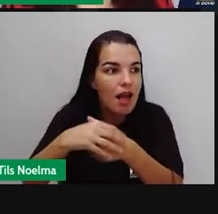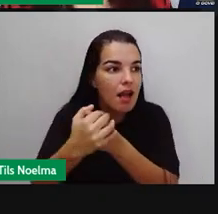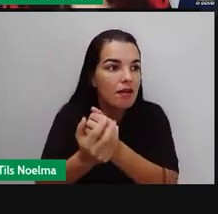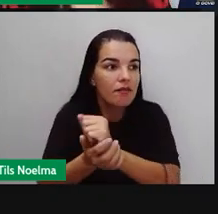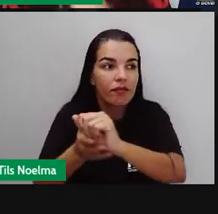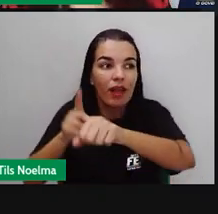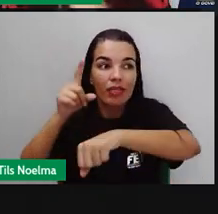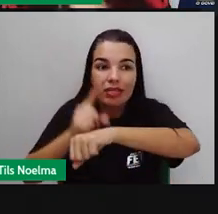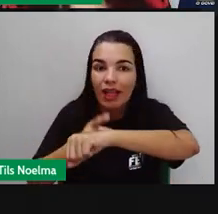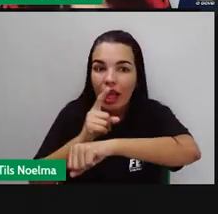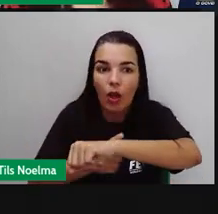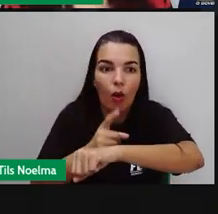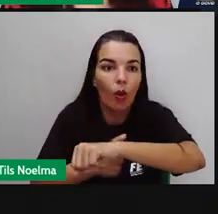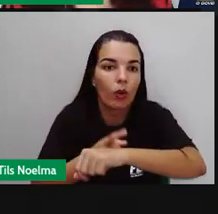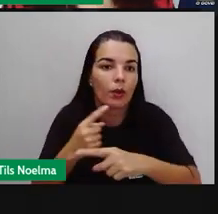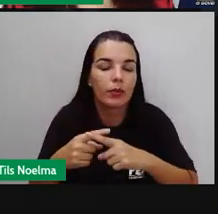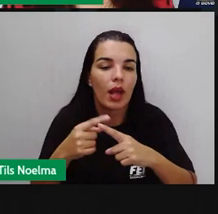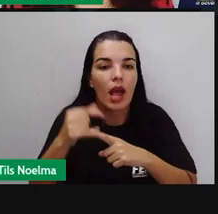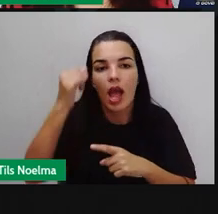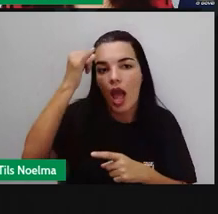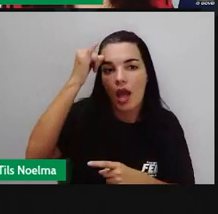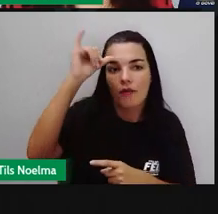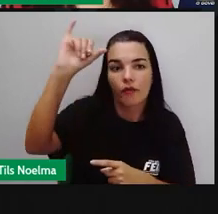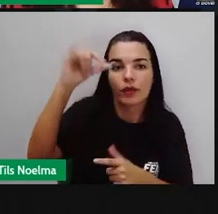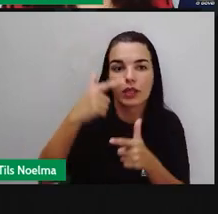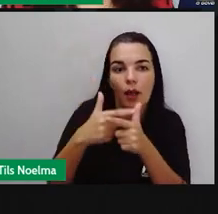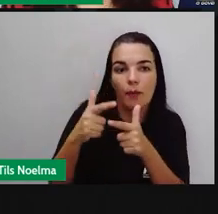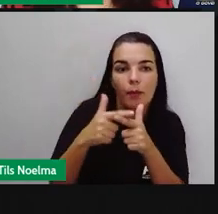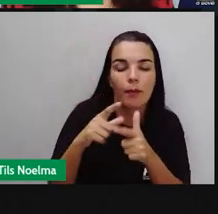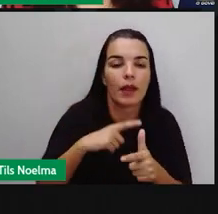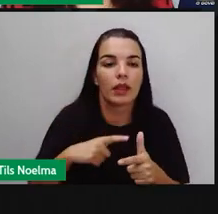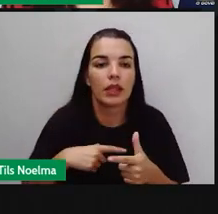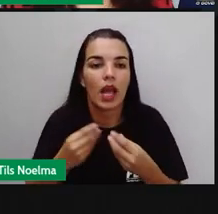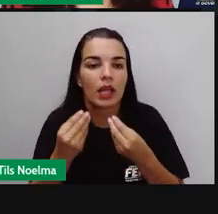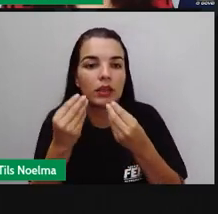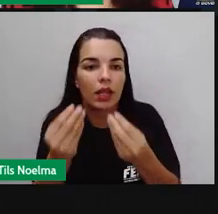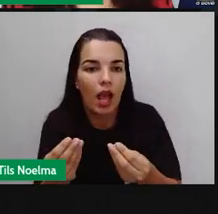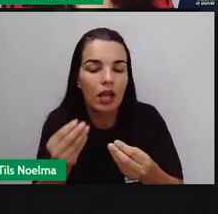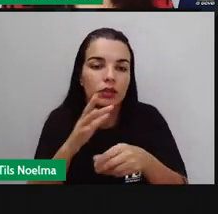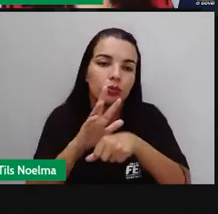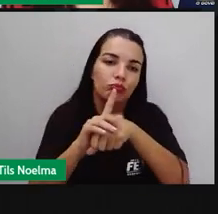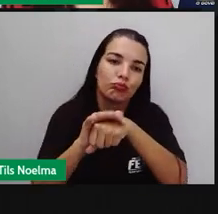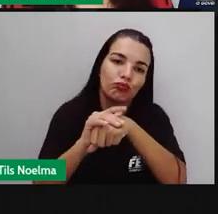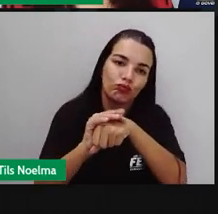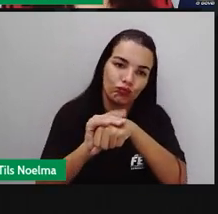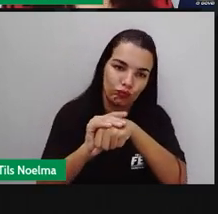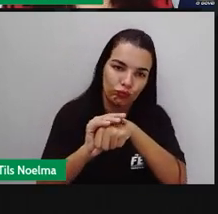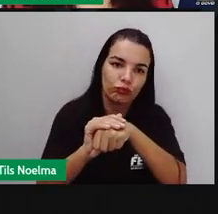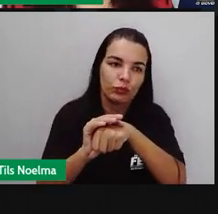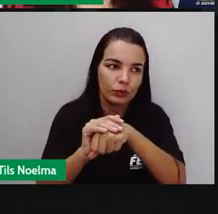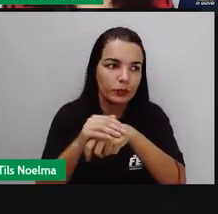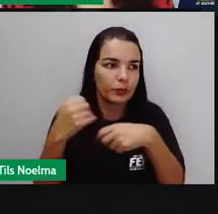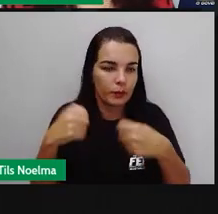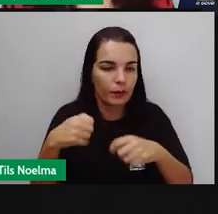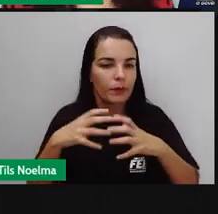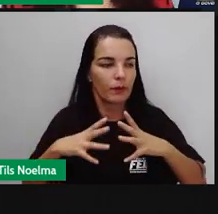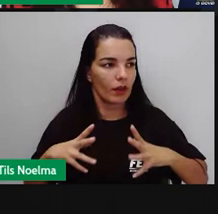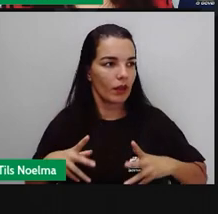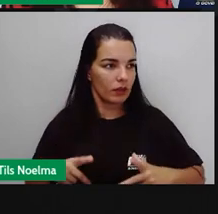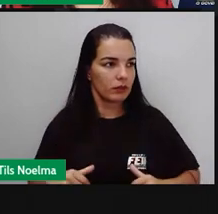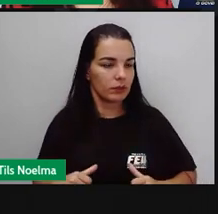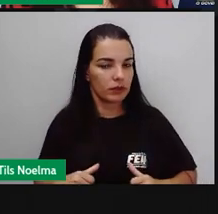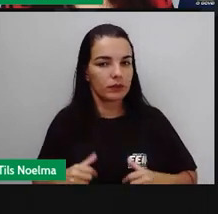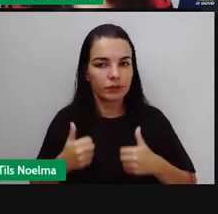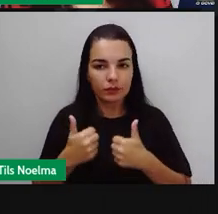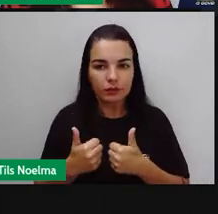um corte de uma faca, alguma coisa do tipo, né? Que a gente faz a desinfecção do local, é uma forma da gente evitar esses